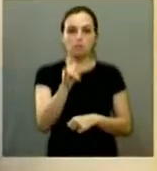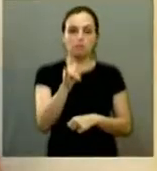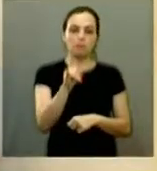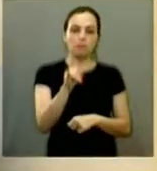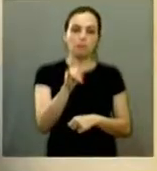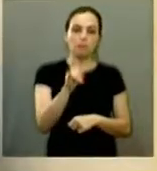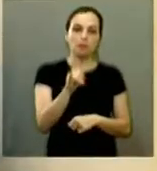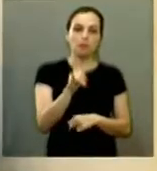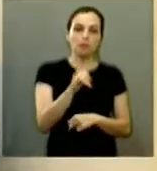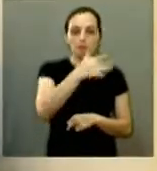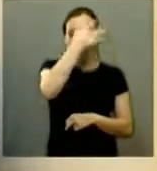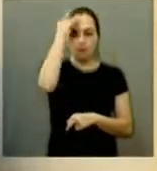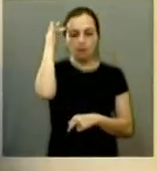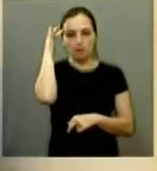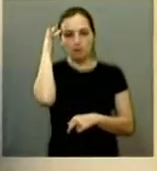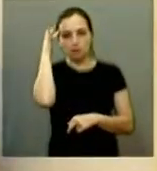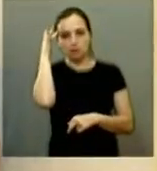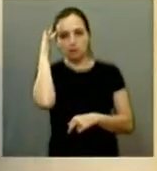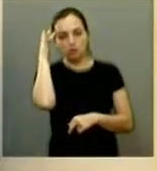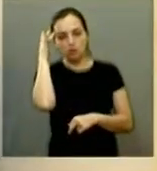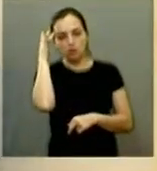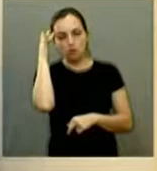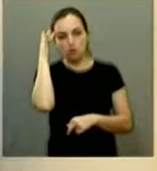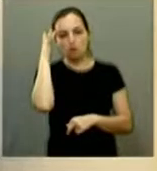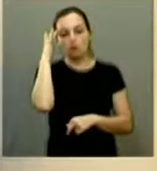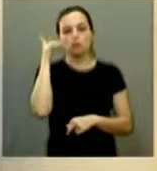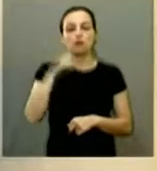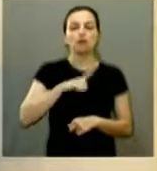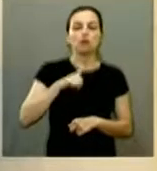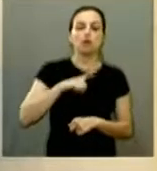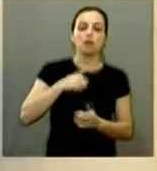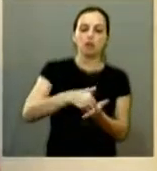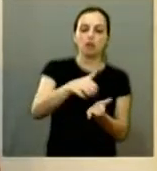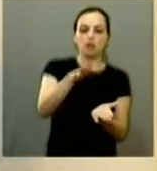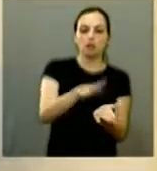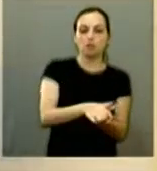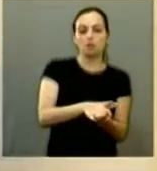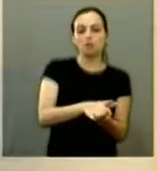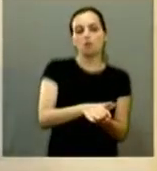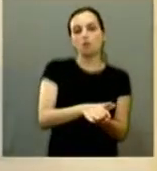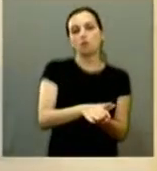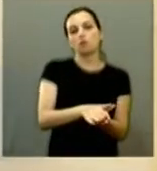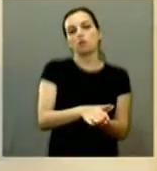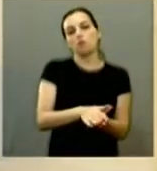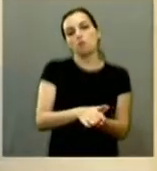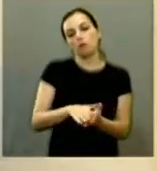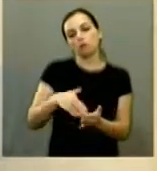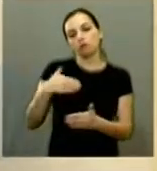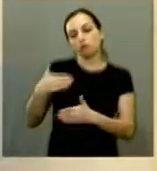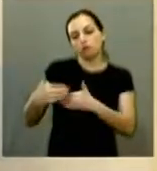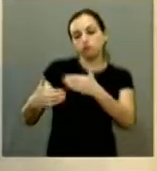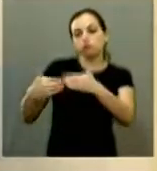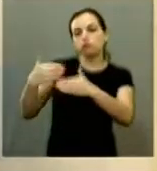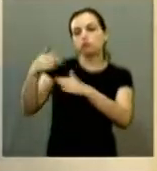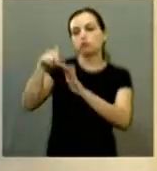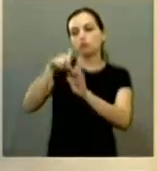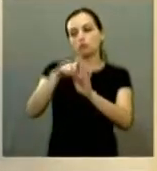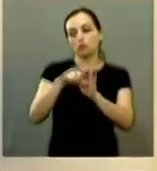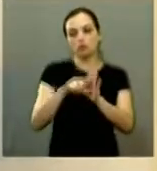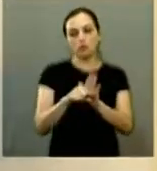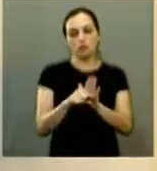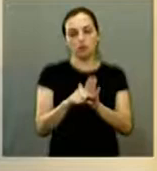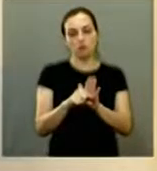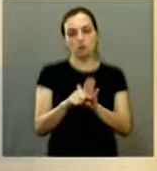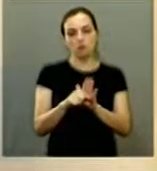souberem que ela tomou essa multa por maltrato pesada para que isso a cada dia diminua aos olhares